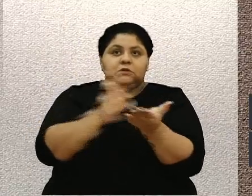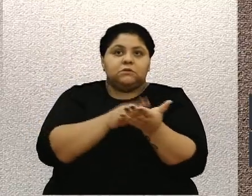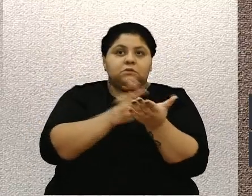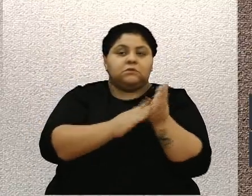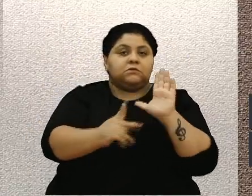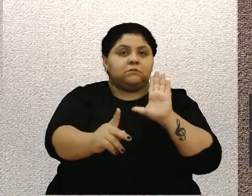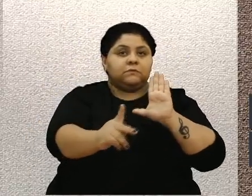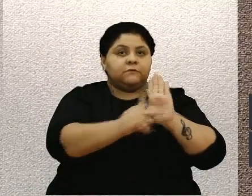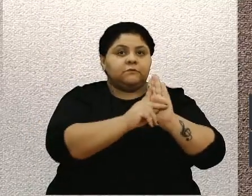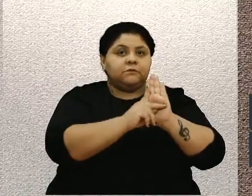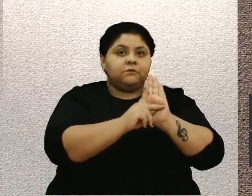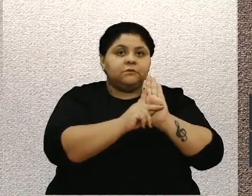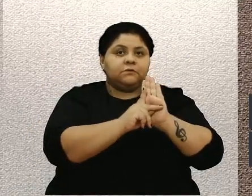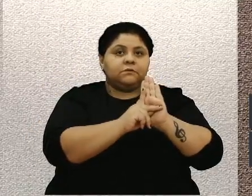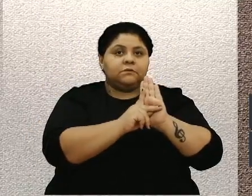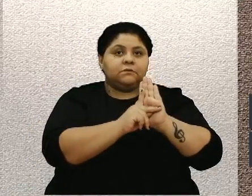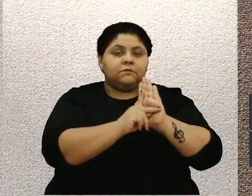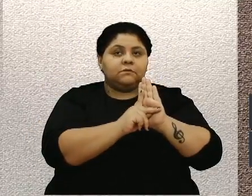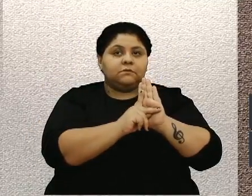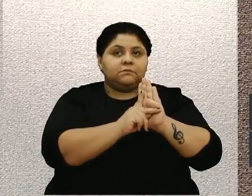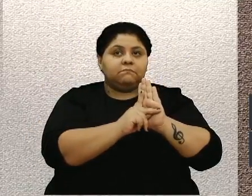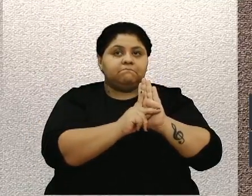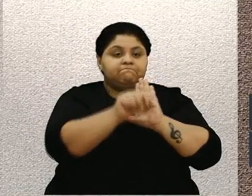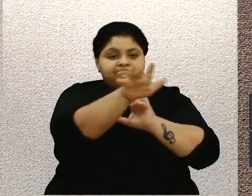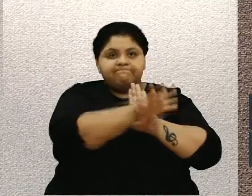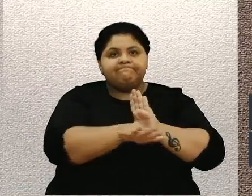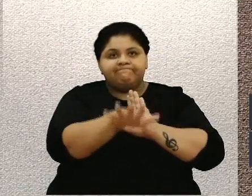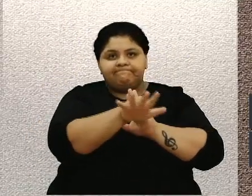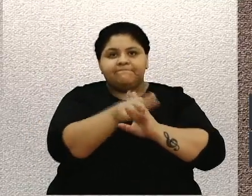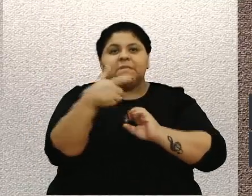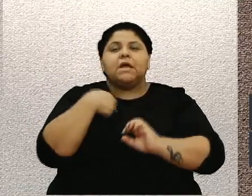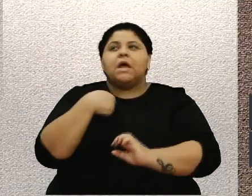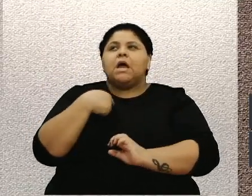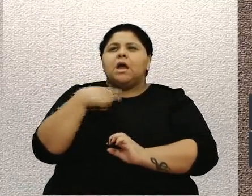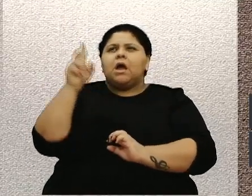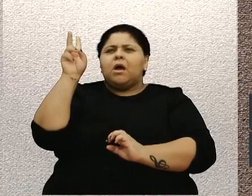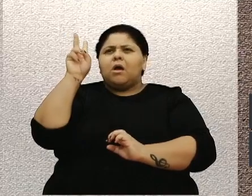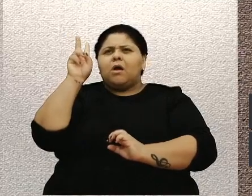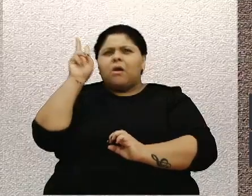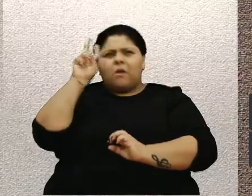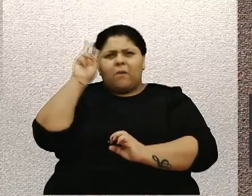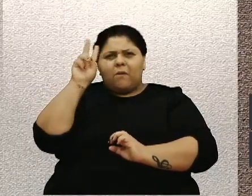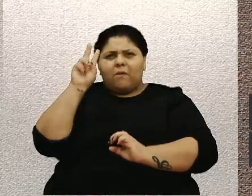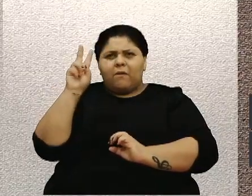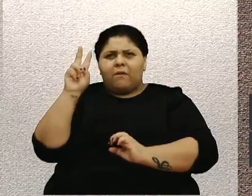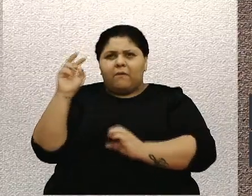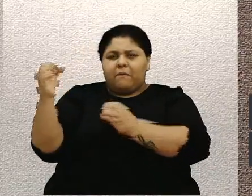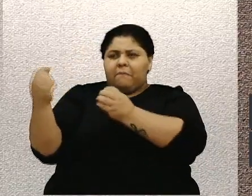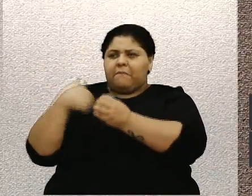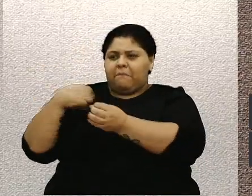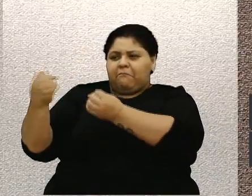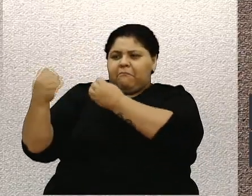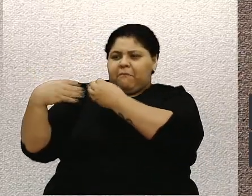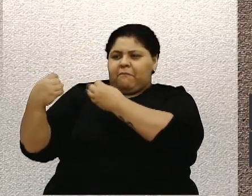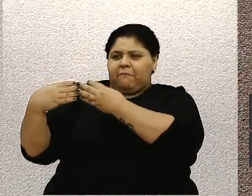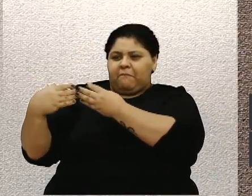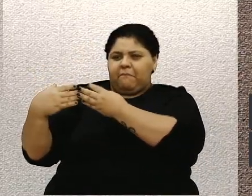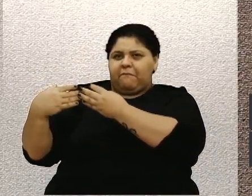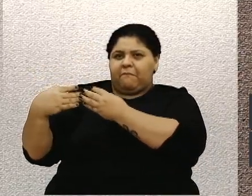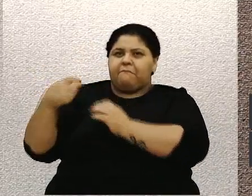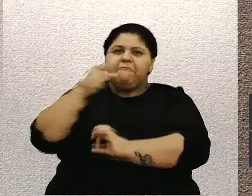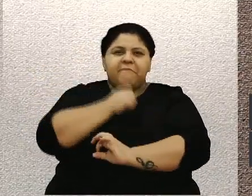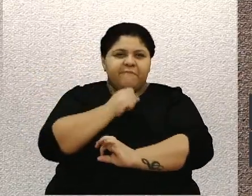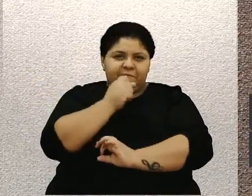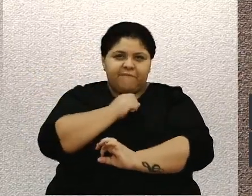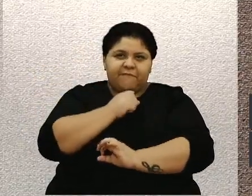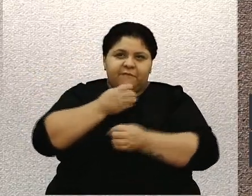nesta área. E eu me lembrando os ensinamentos da minha falecida avózinha,